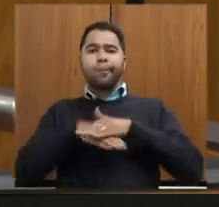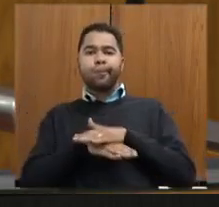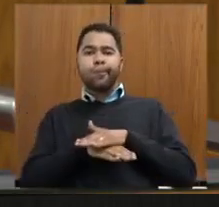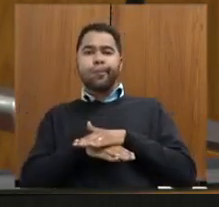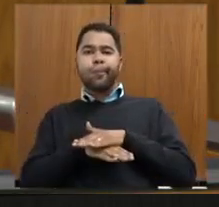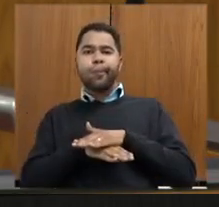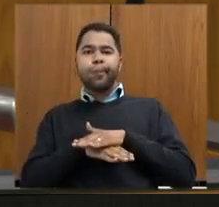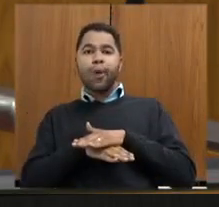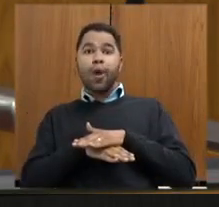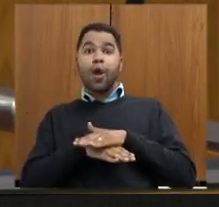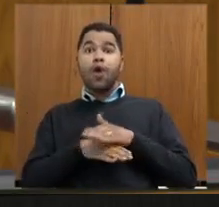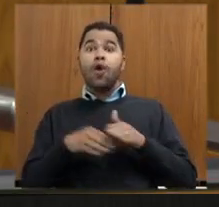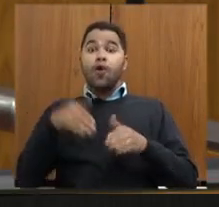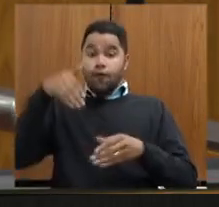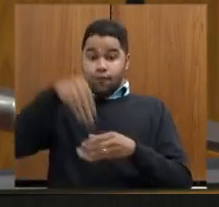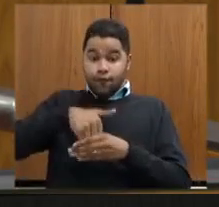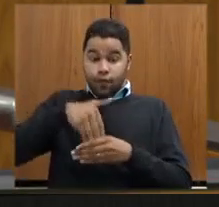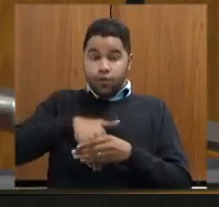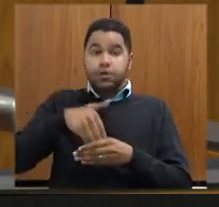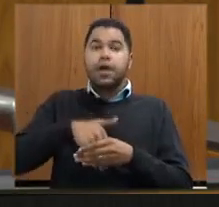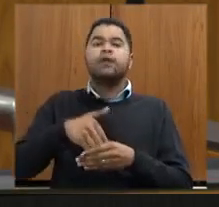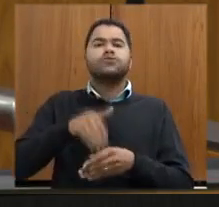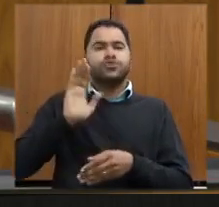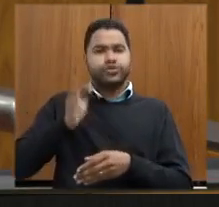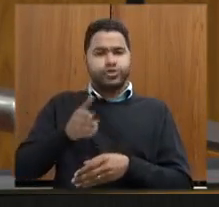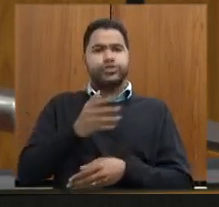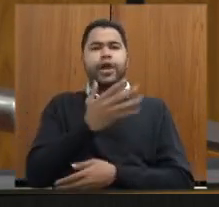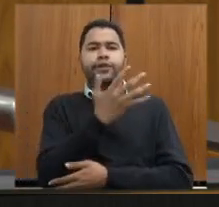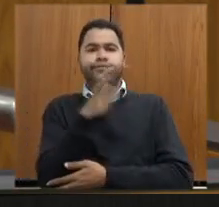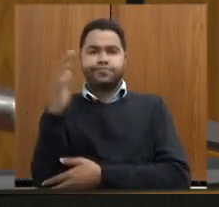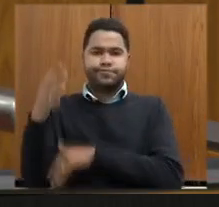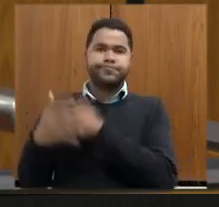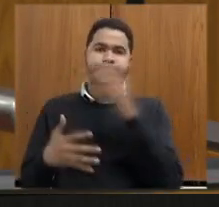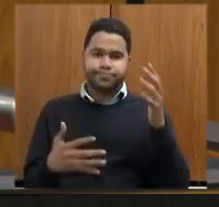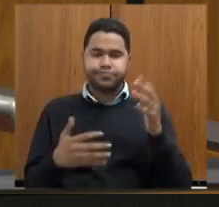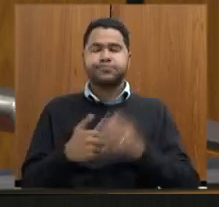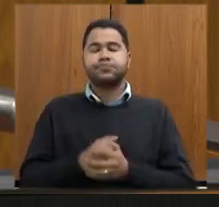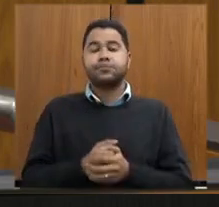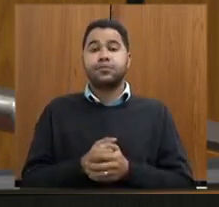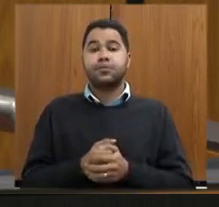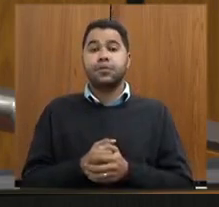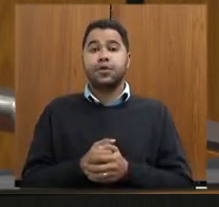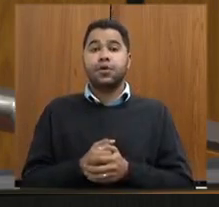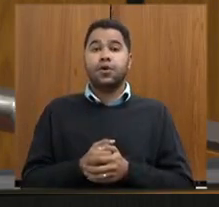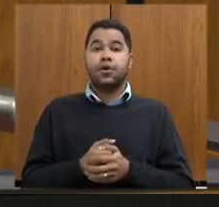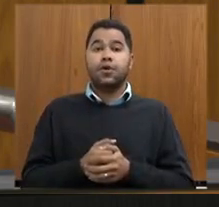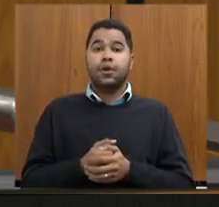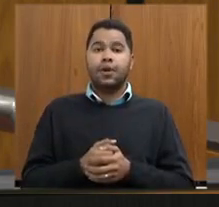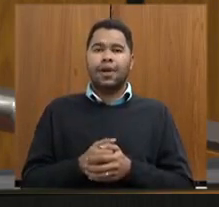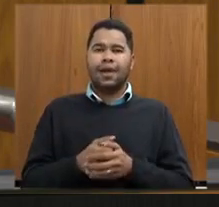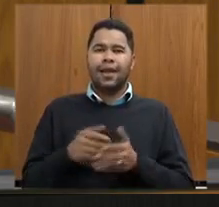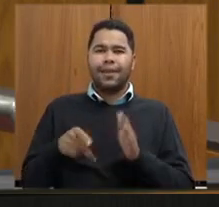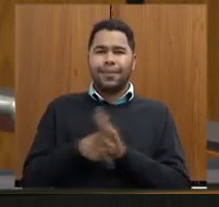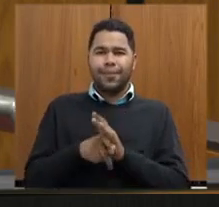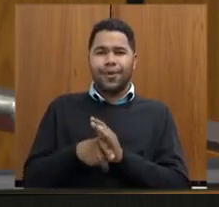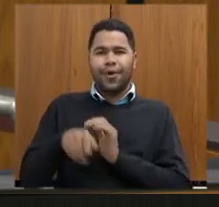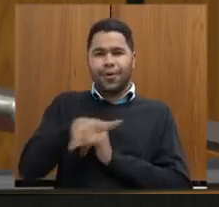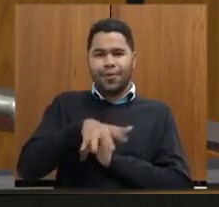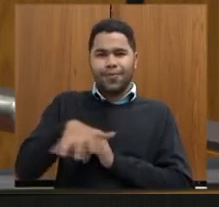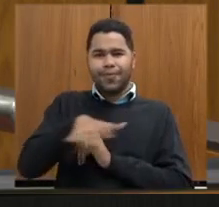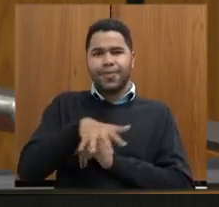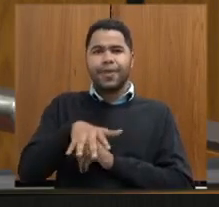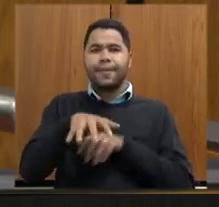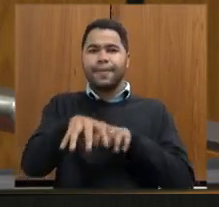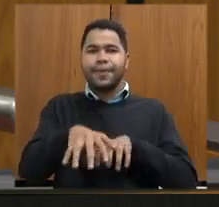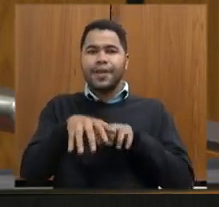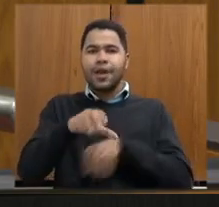o que foi votado nós trouxemos isso na comissão de meio ambiente o que foi votado pela Câmara de Atividades Minerárias do CUPAM